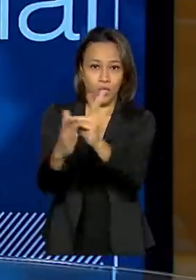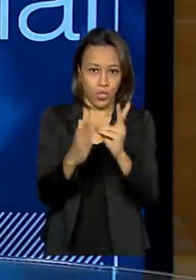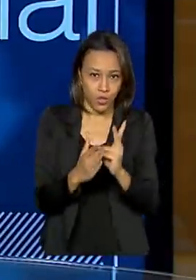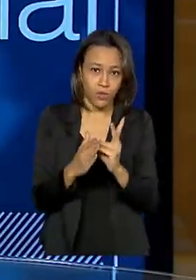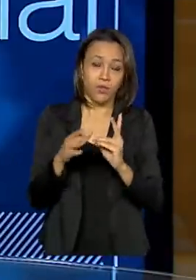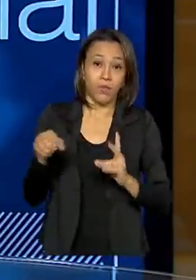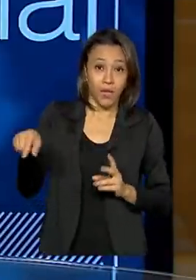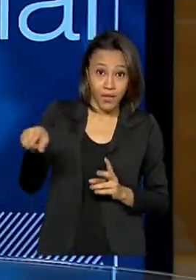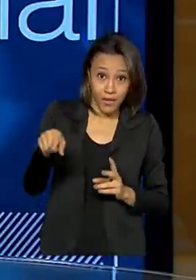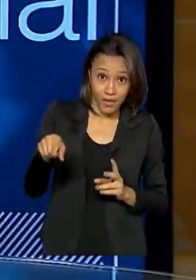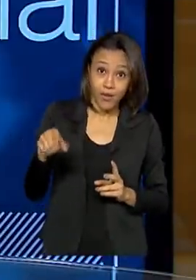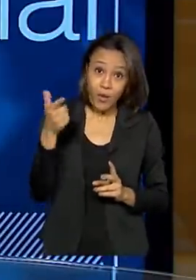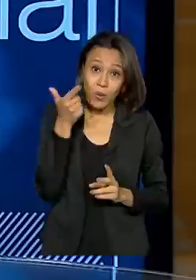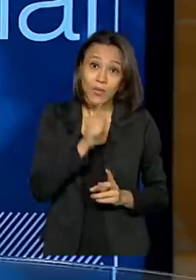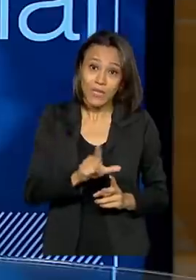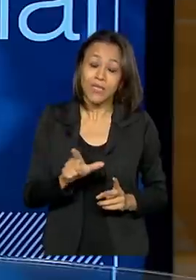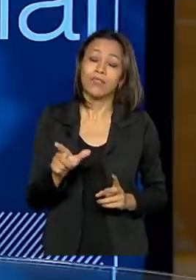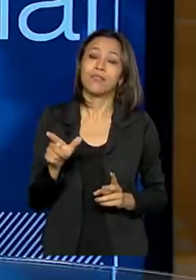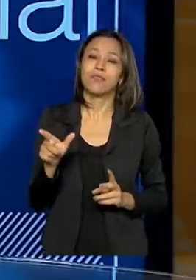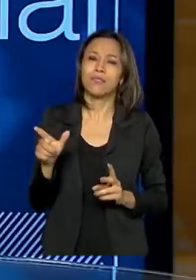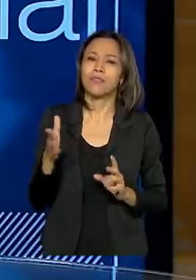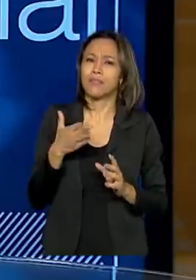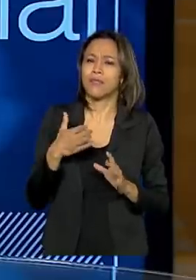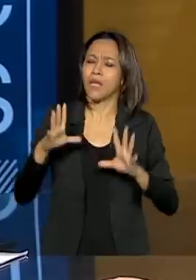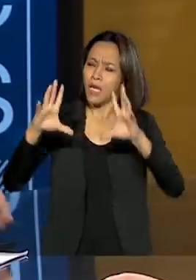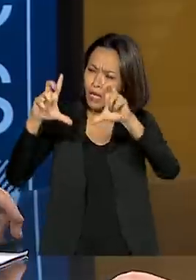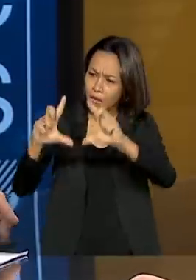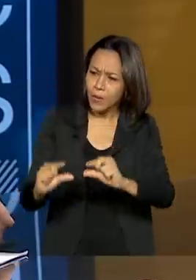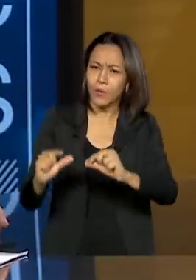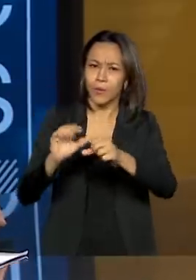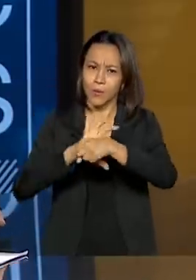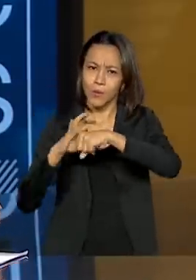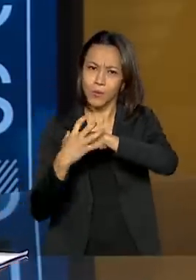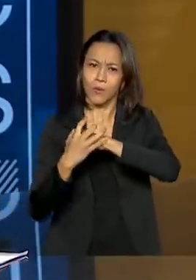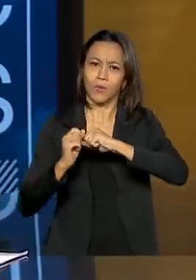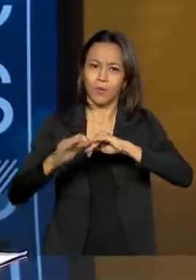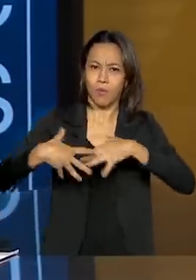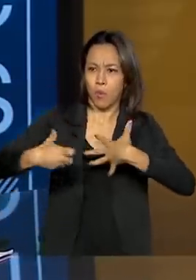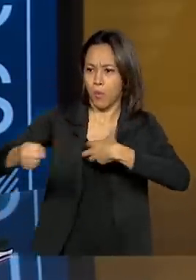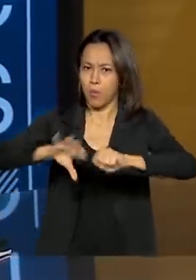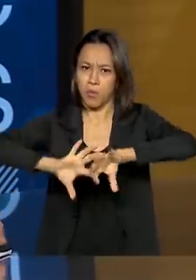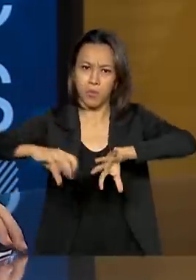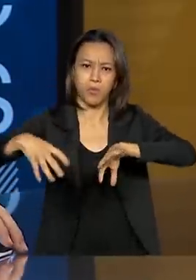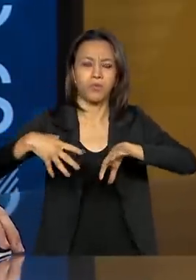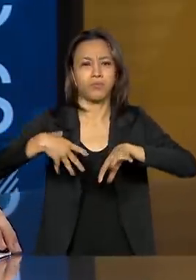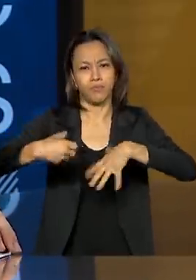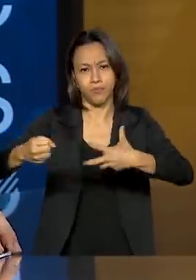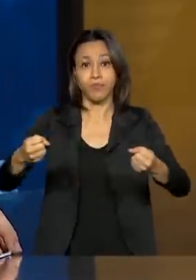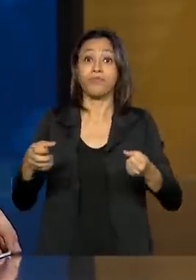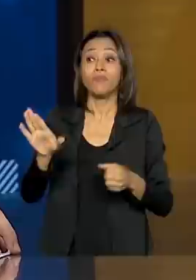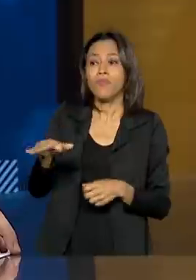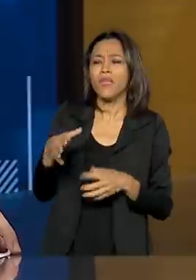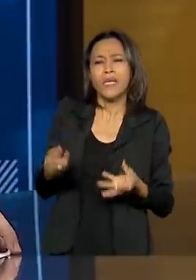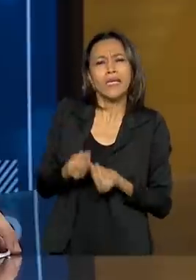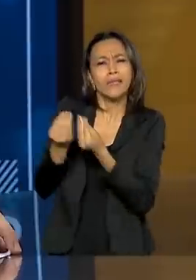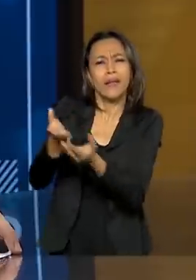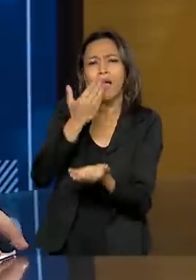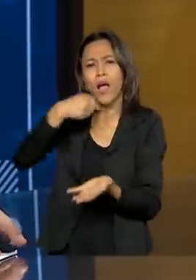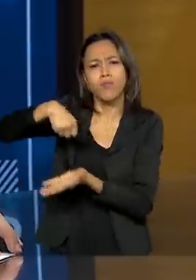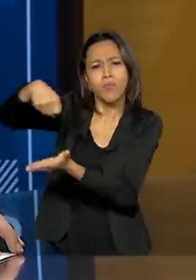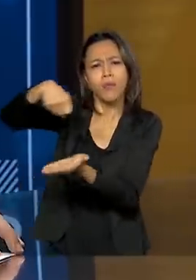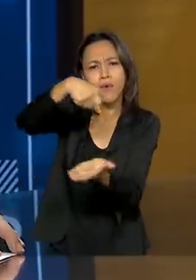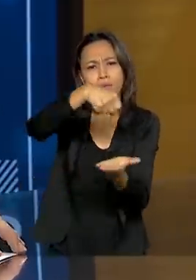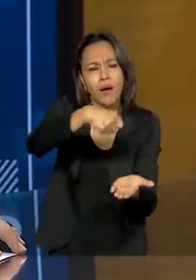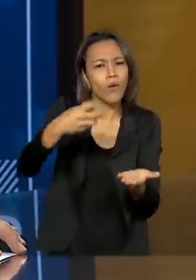organismos passassem fortalecidos o ambiente da Covid. E a ideia de distribuir as cestas básicas para as populações indígenas